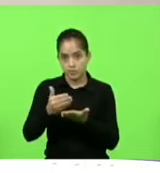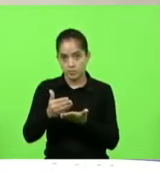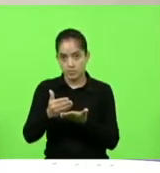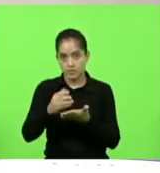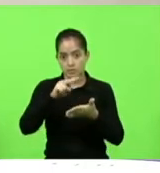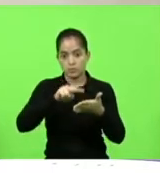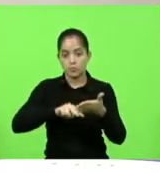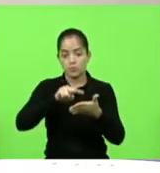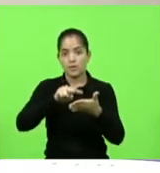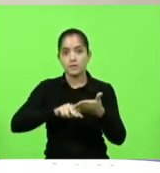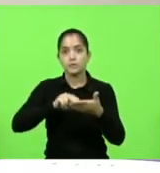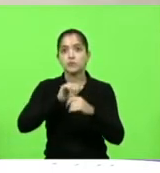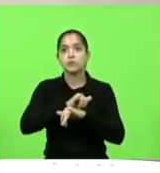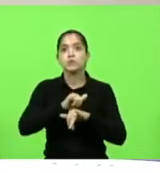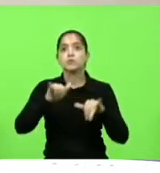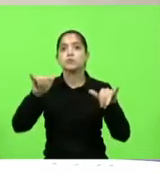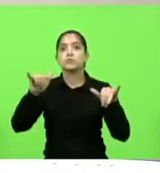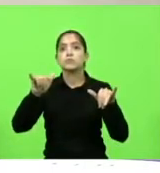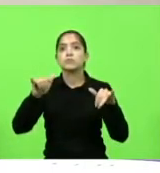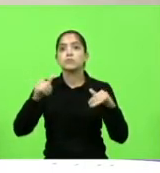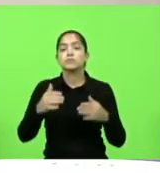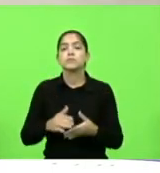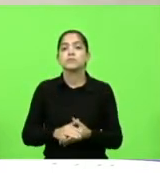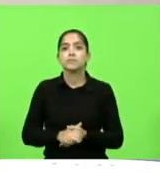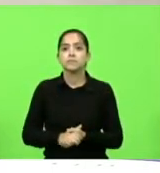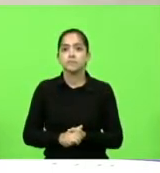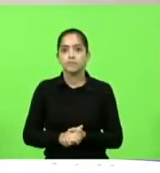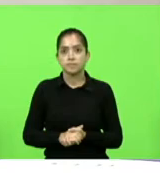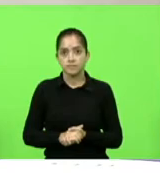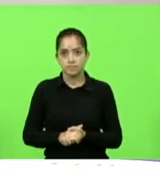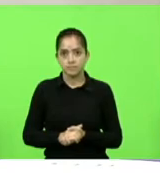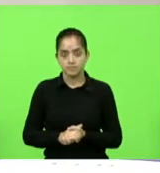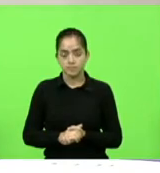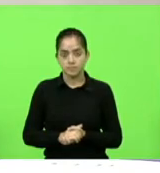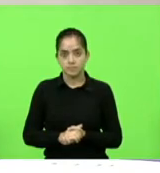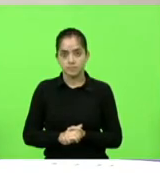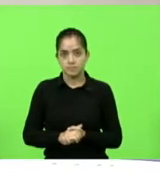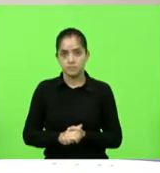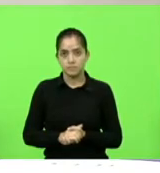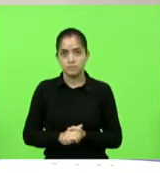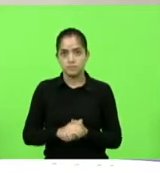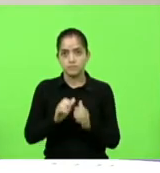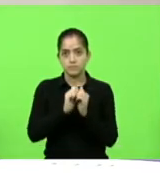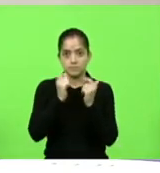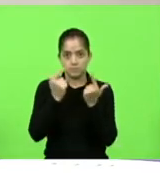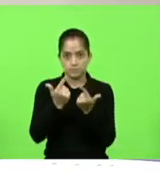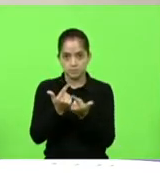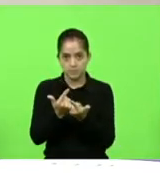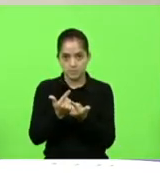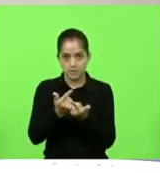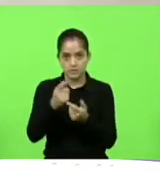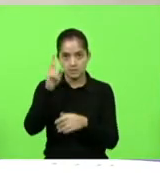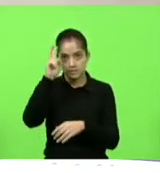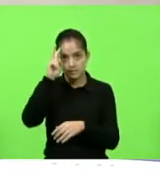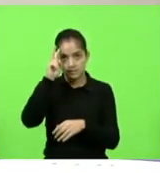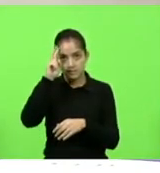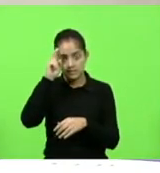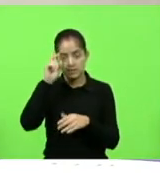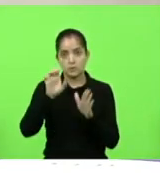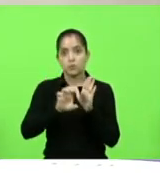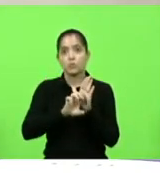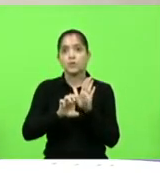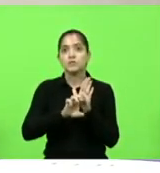comunicado dessa presidência. A LESC lança nesta quinta-feira o edital para